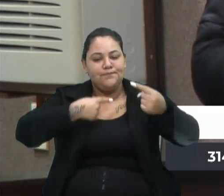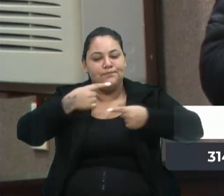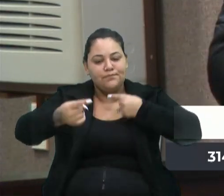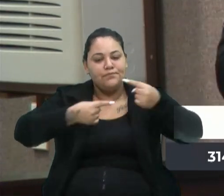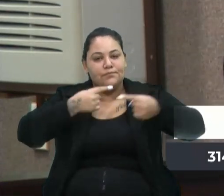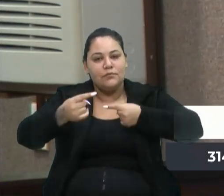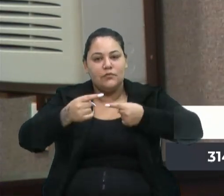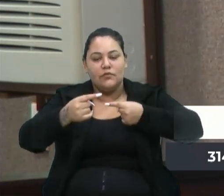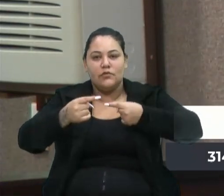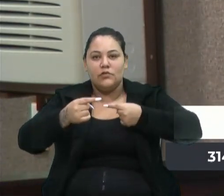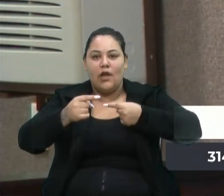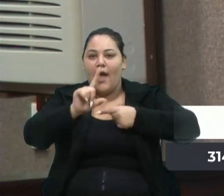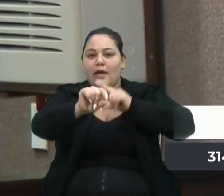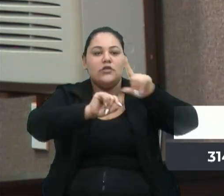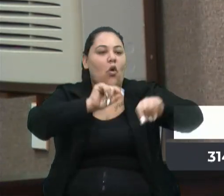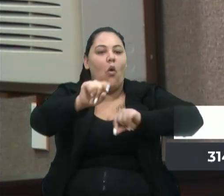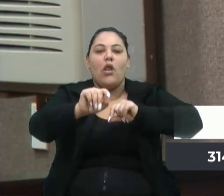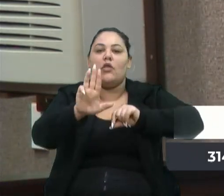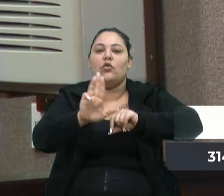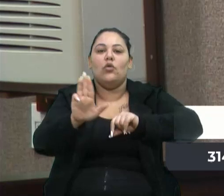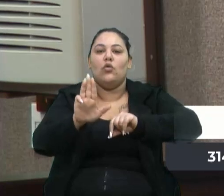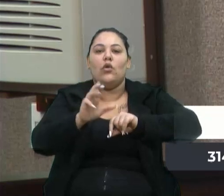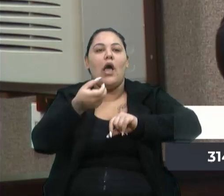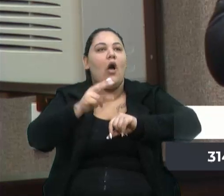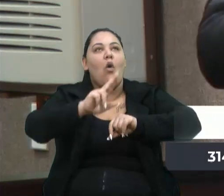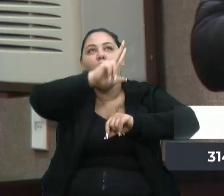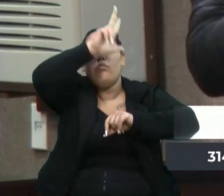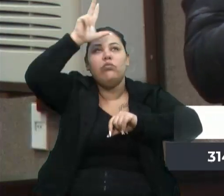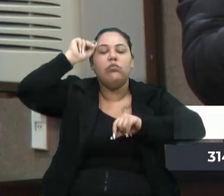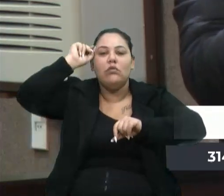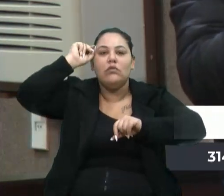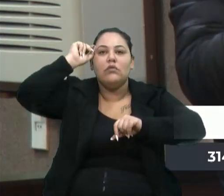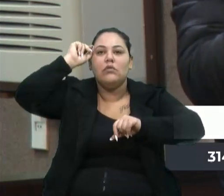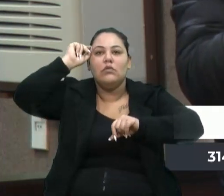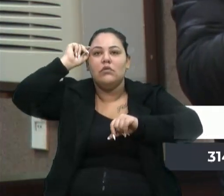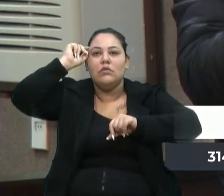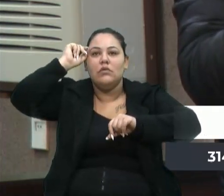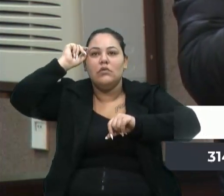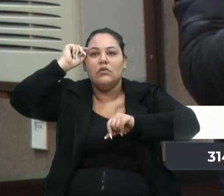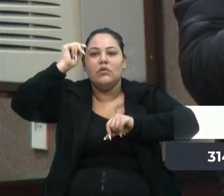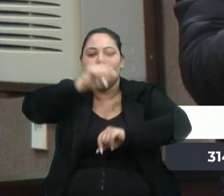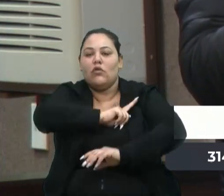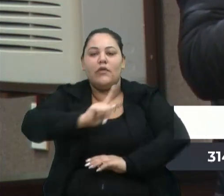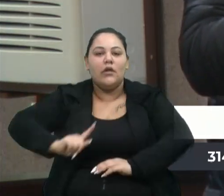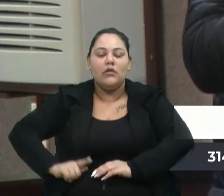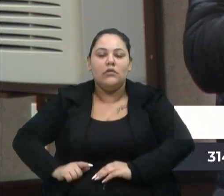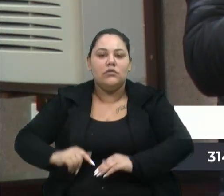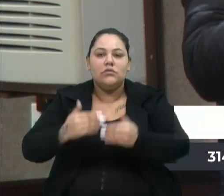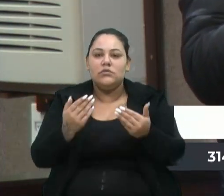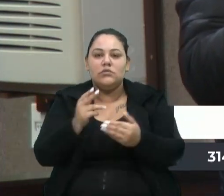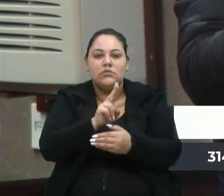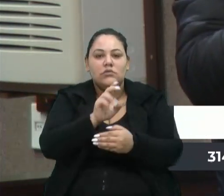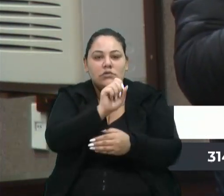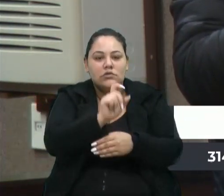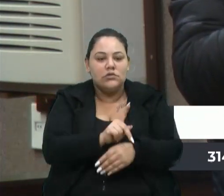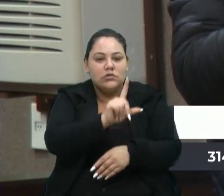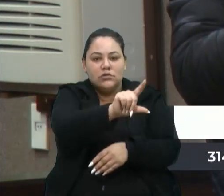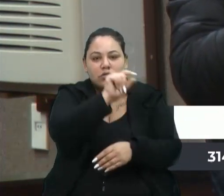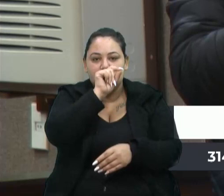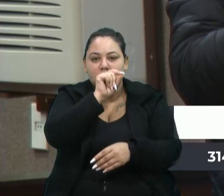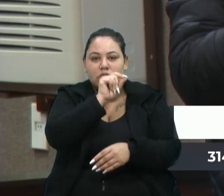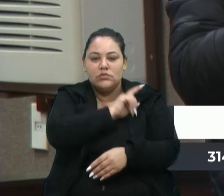do prefeito municipal, as nomeações do governador, as nomeações do governo federal.